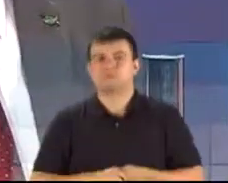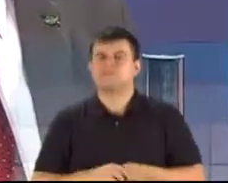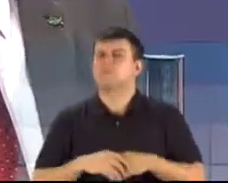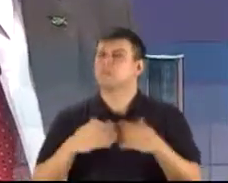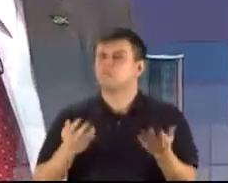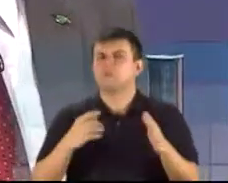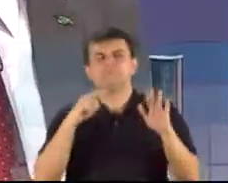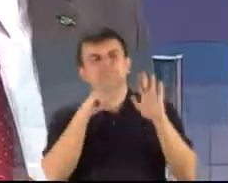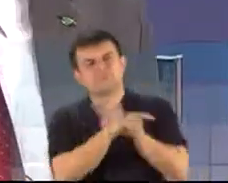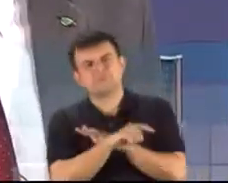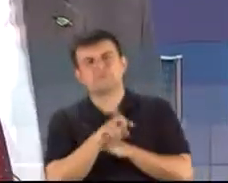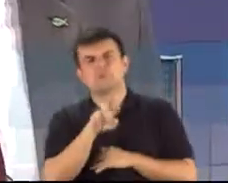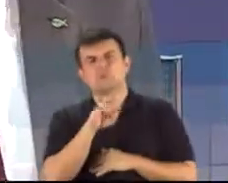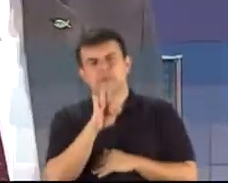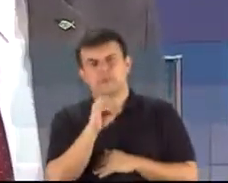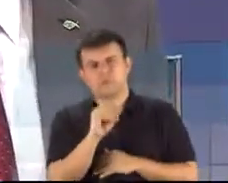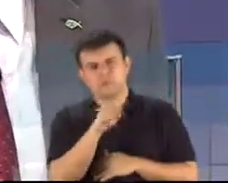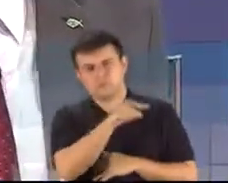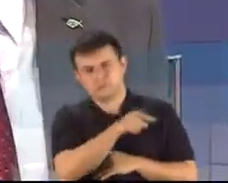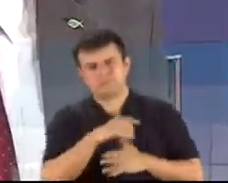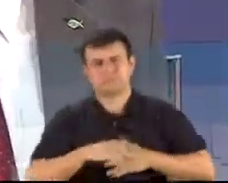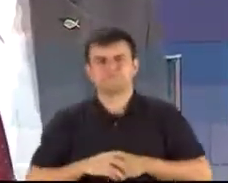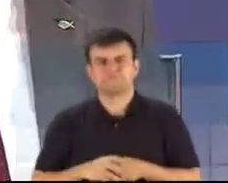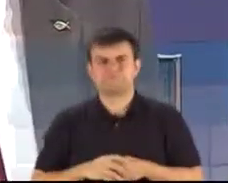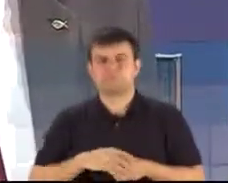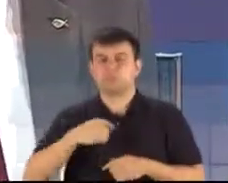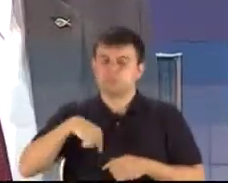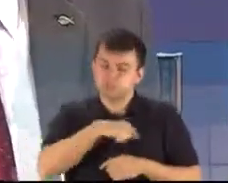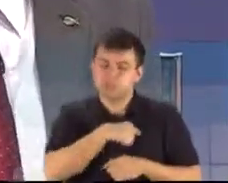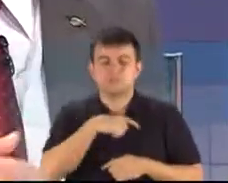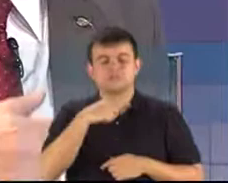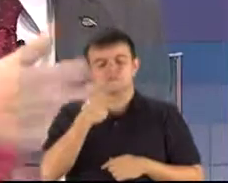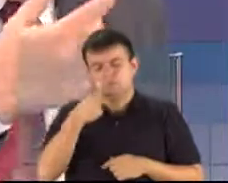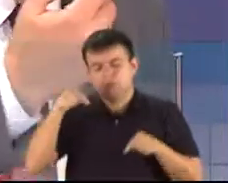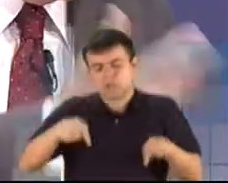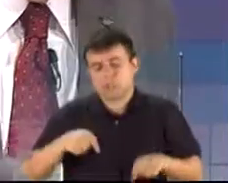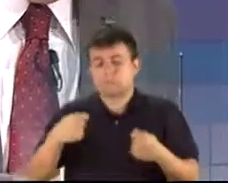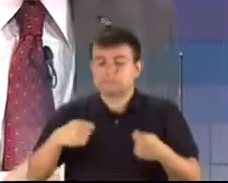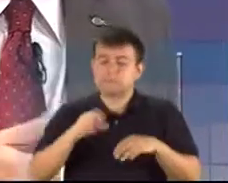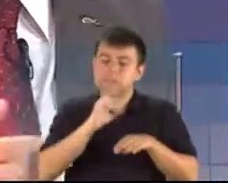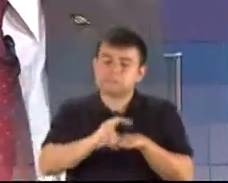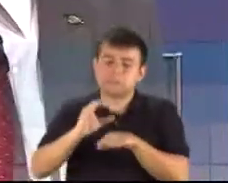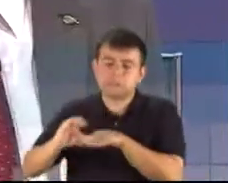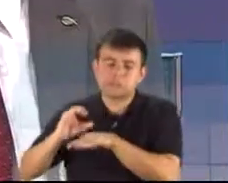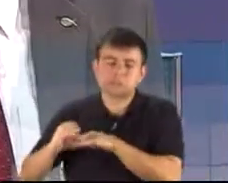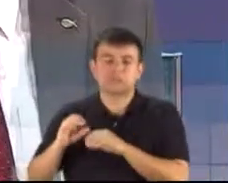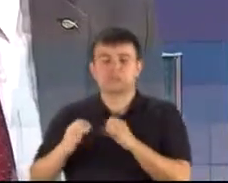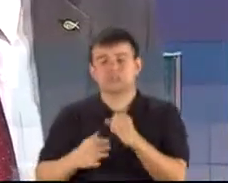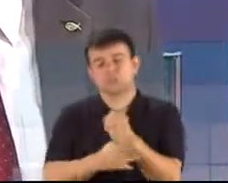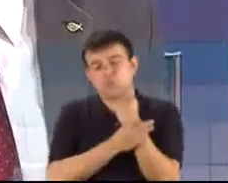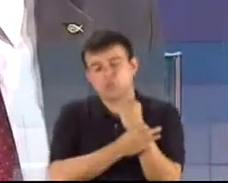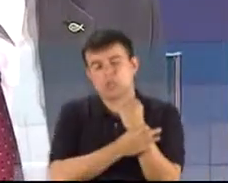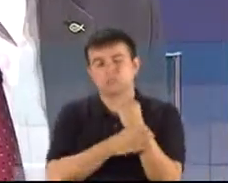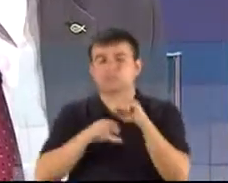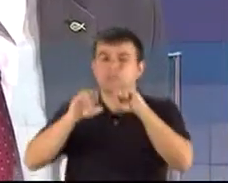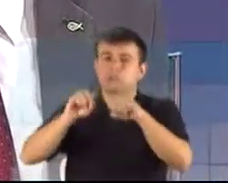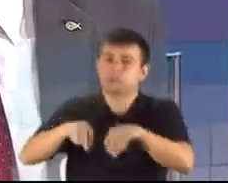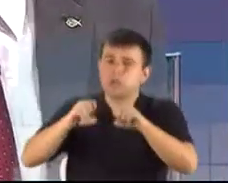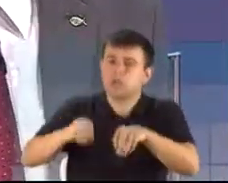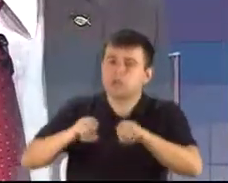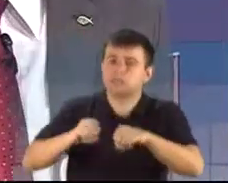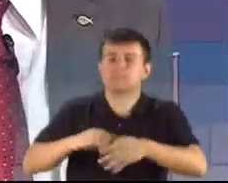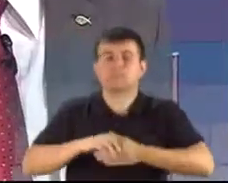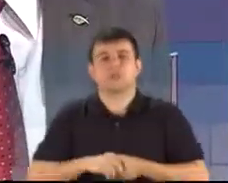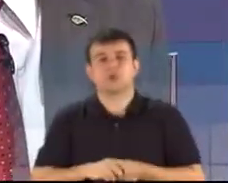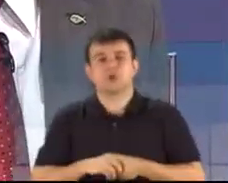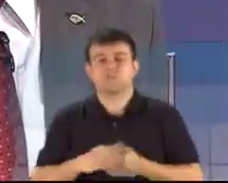falando aqui, de que nós temos que, enfim, investir em segurança, temos que investir em educação, nós temos que, enfim, fazer o Rio